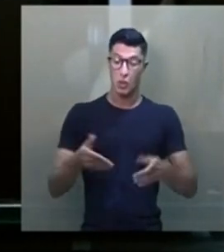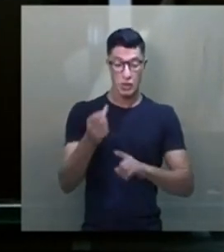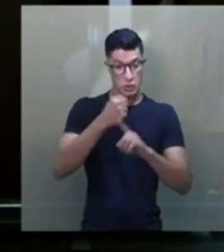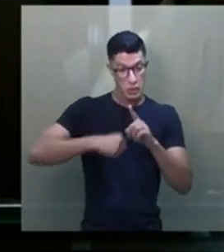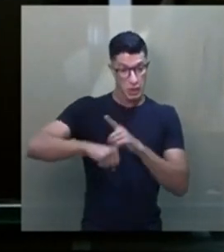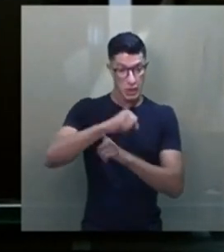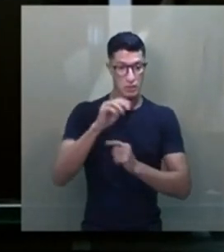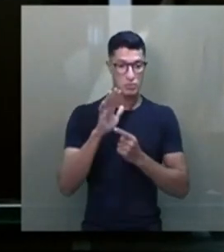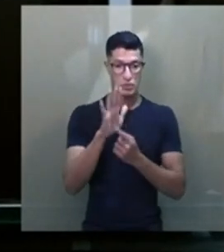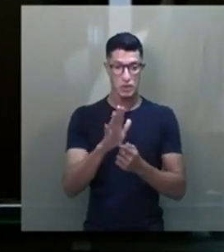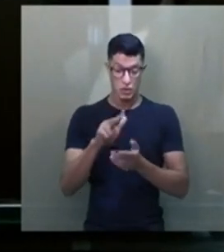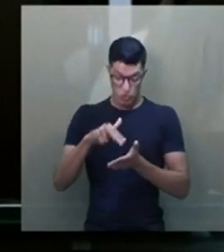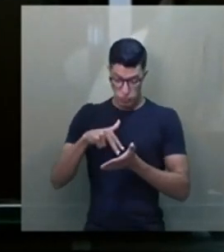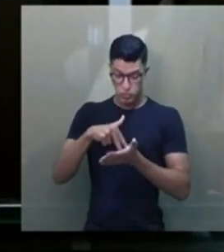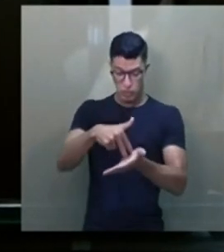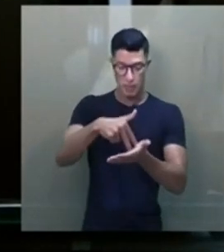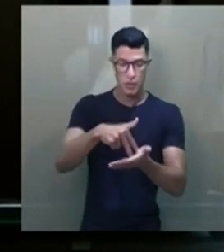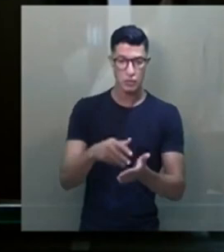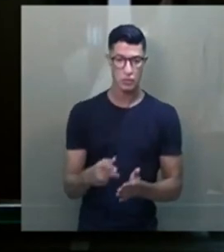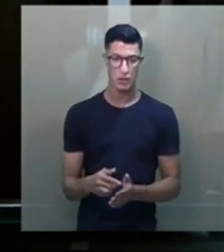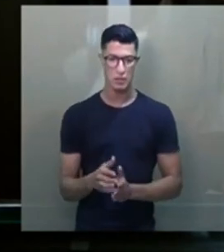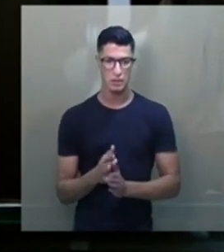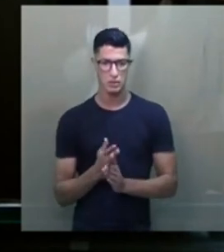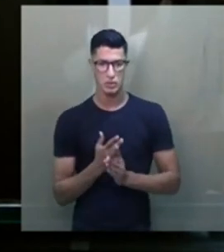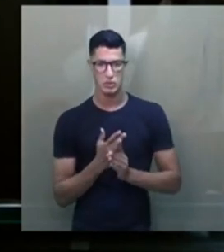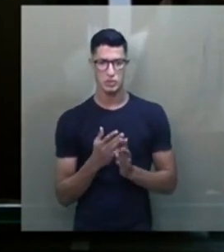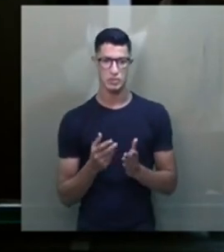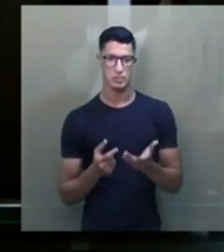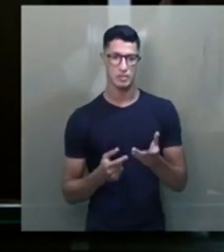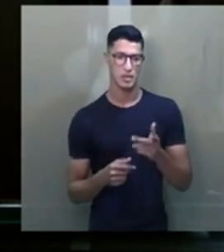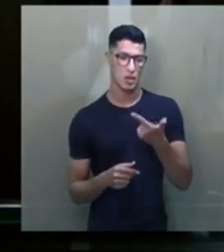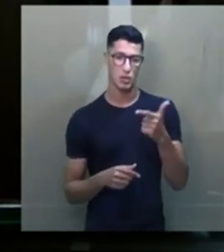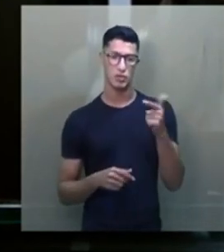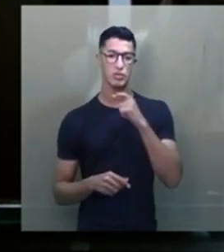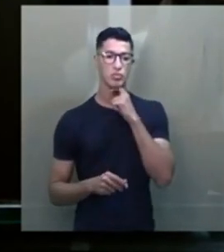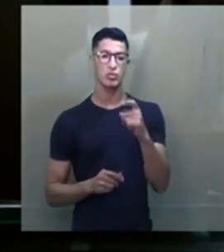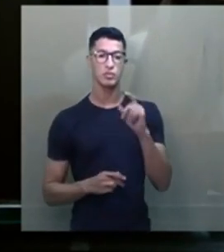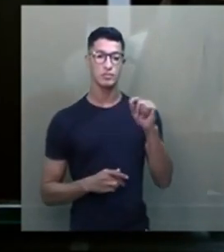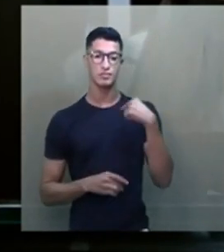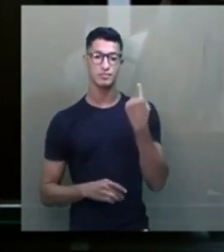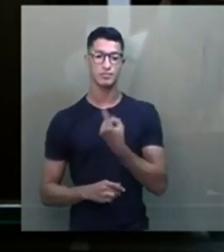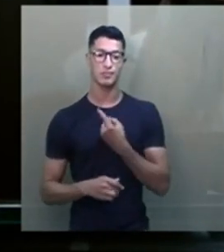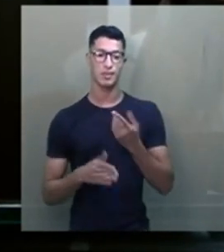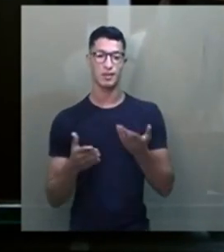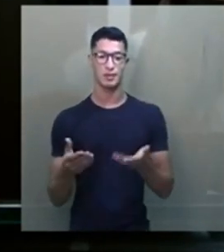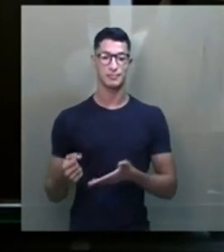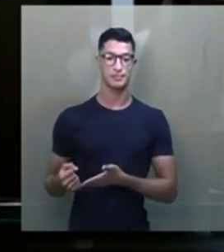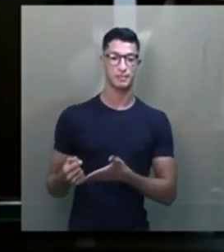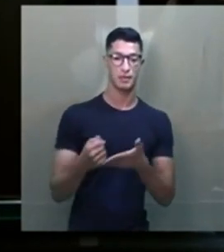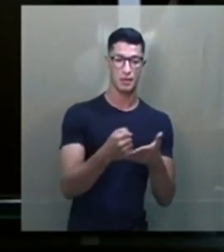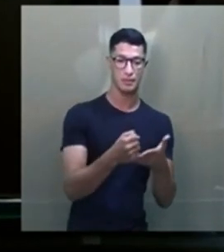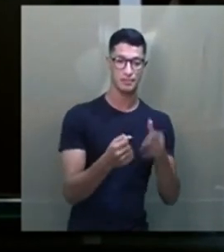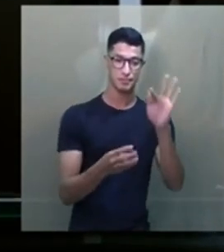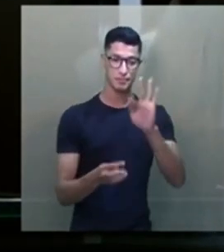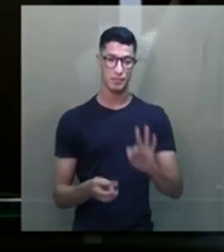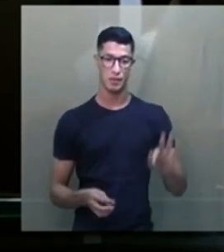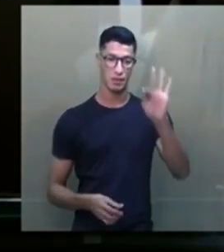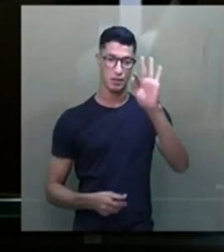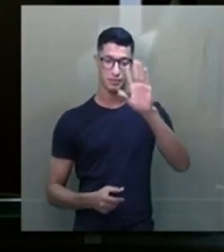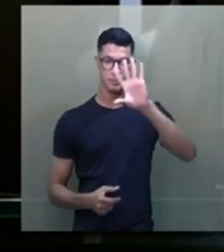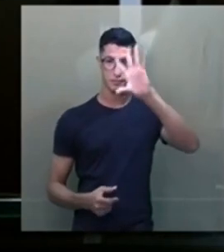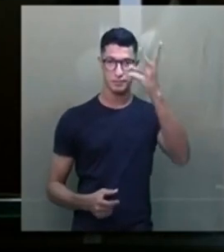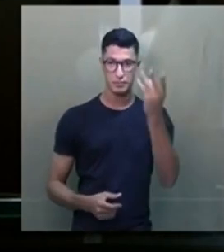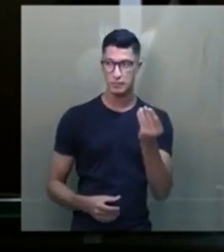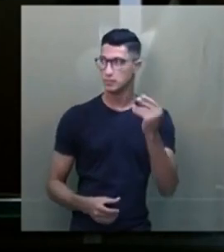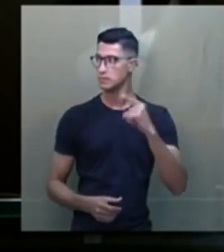de posicionamento. Eu não tenho dúvida, André, que a gente, levando à Federação Espírita,